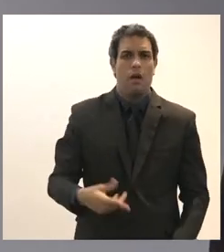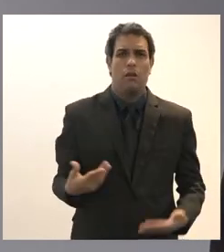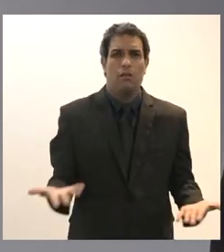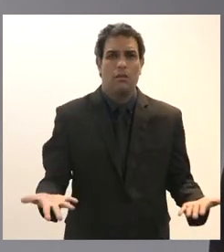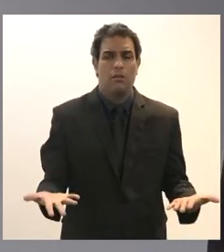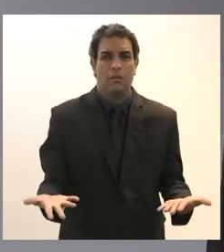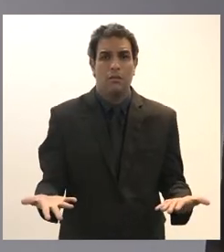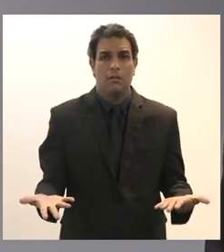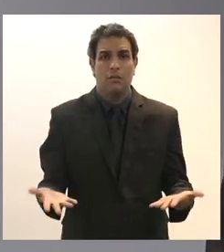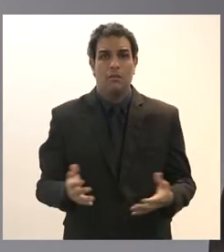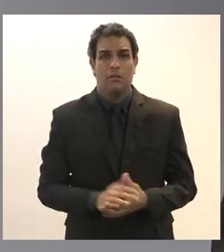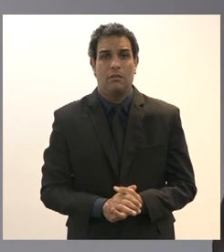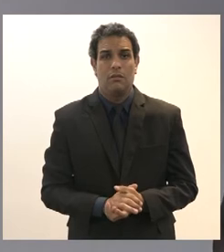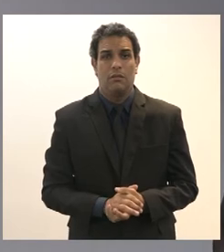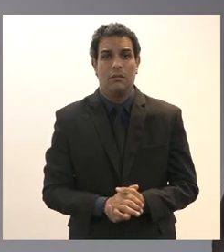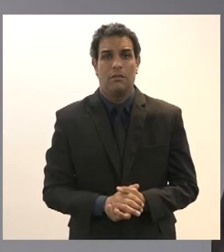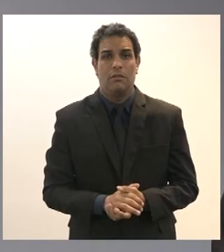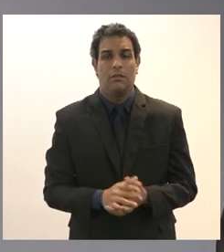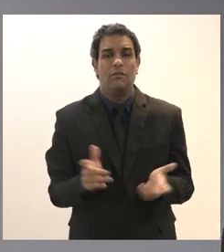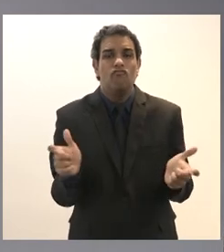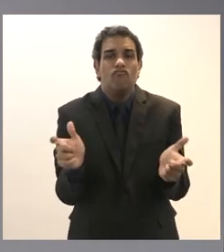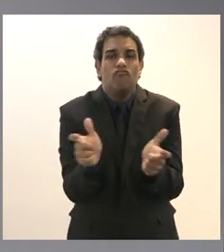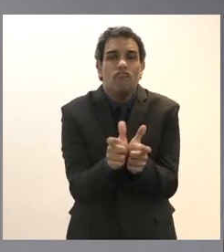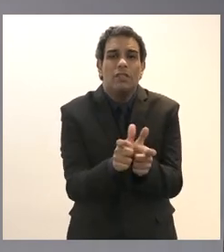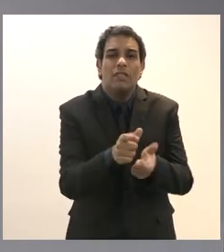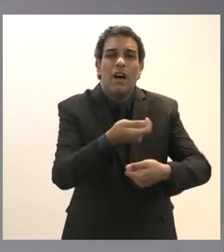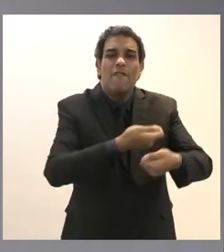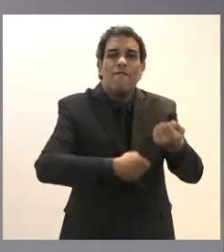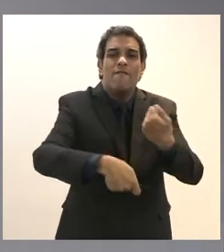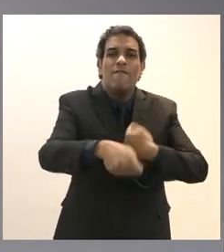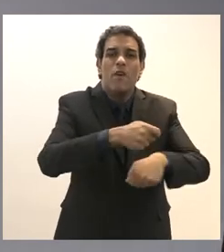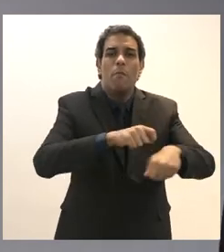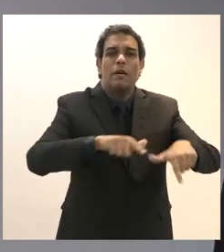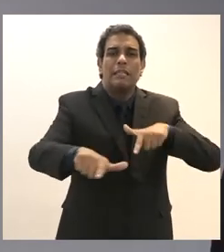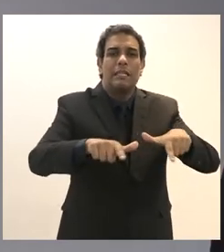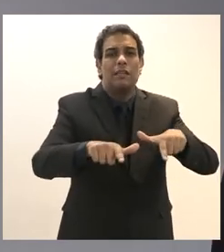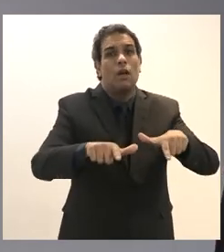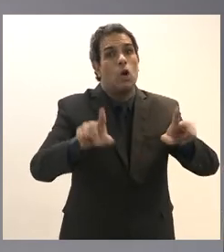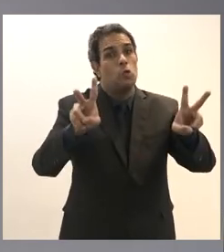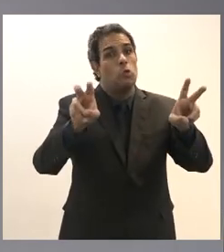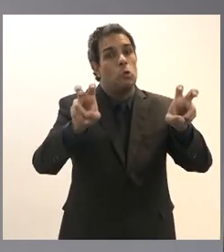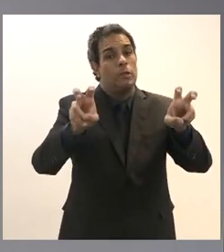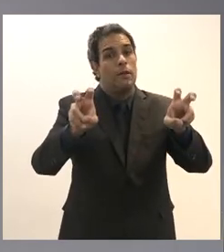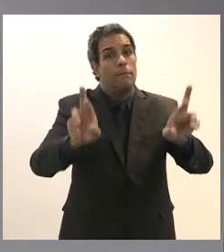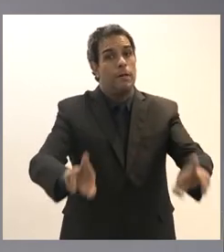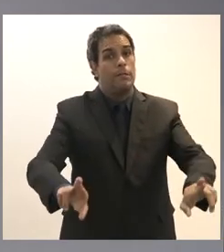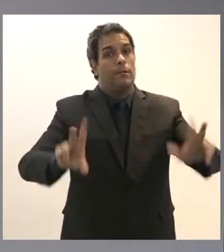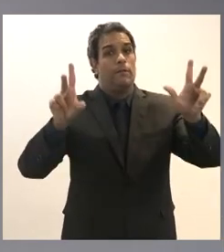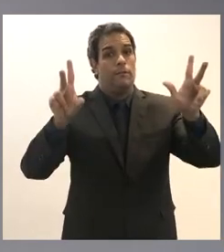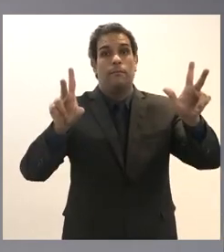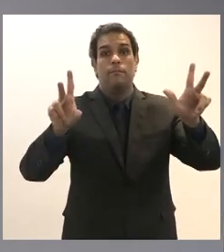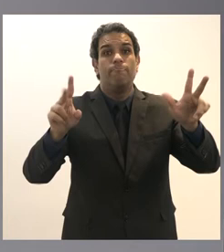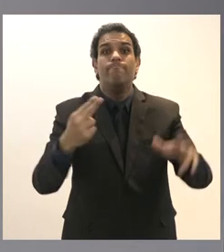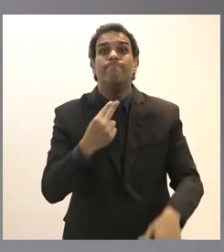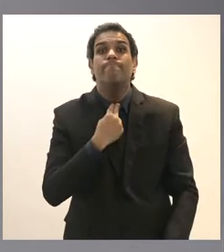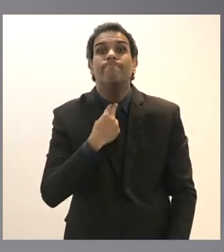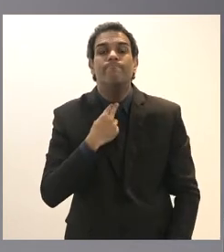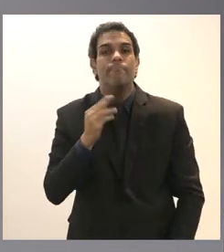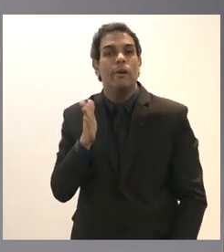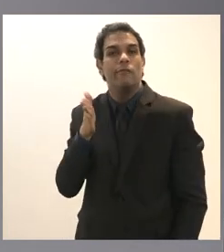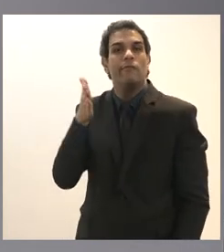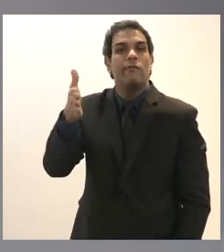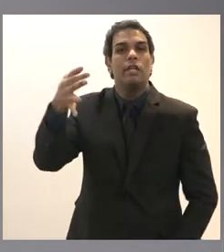chamada mini reforma trabalhista e aí é um outro tema houve a proibição de procurar o